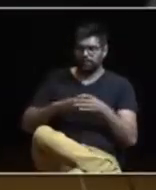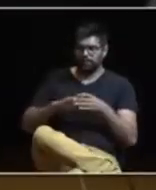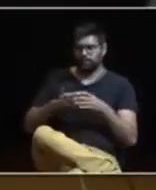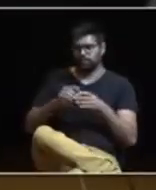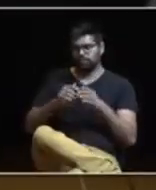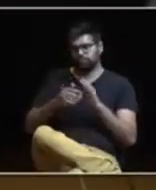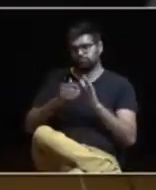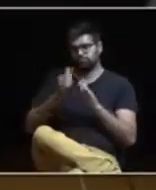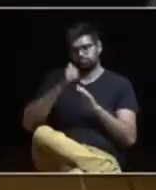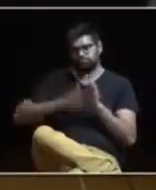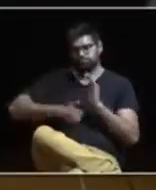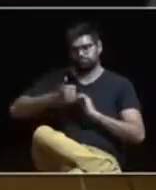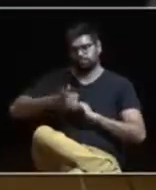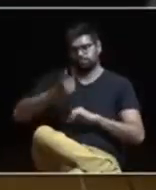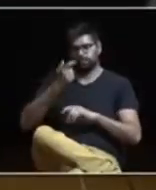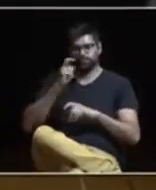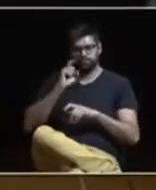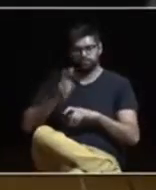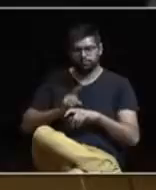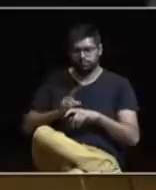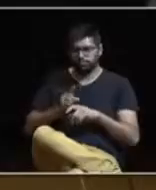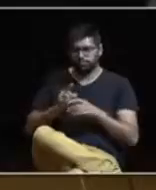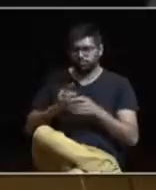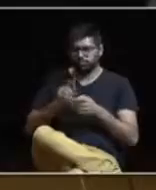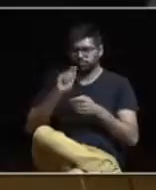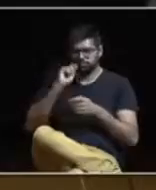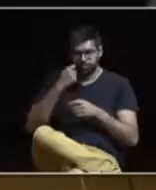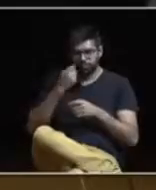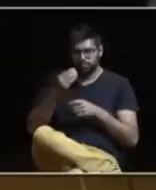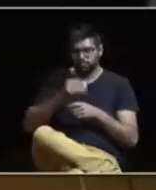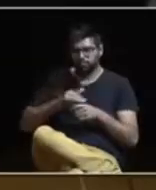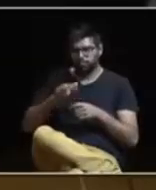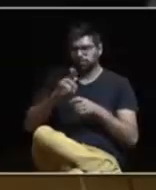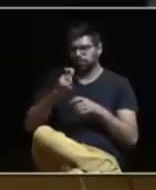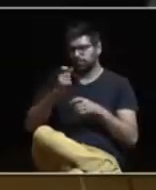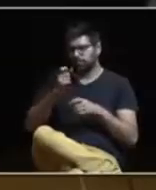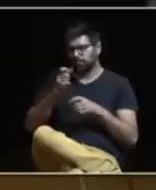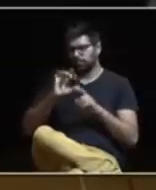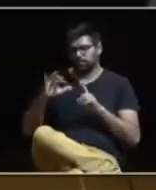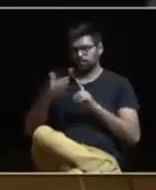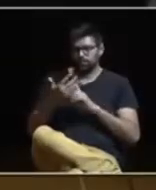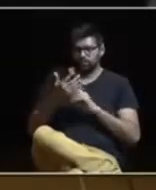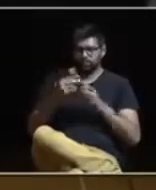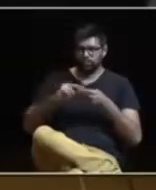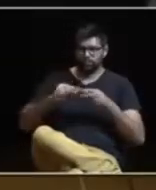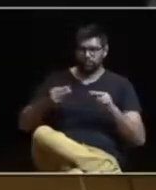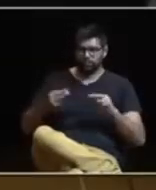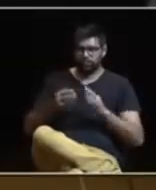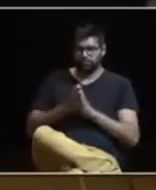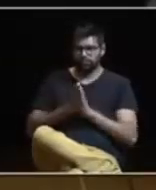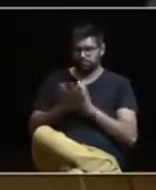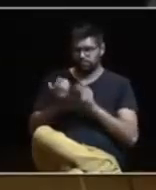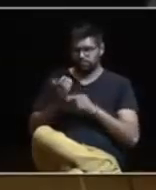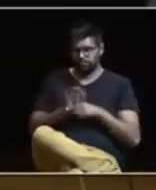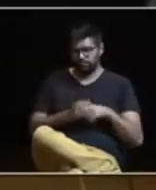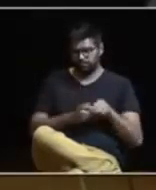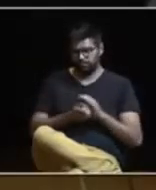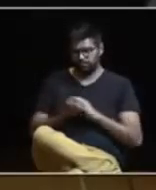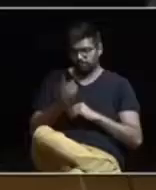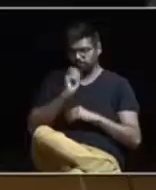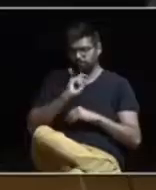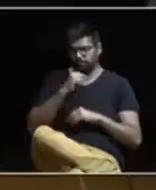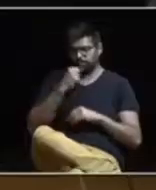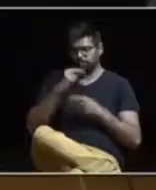permeáveis e que interferiam com a concretização da estrutura ecológica municipal. Ou seja, perante estes exemplos podemos